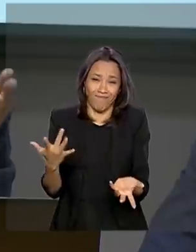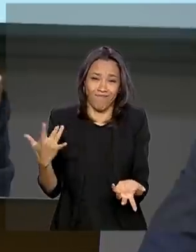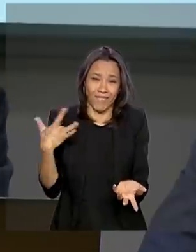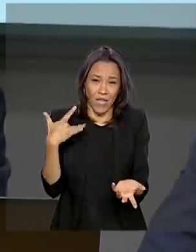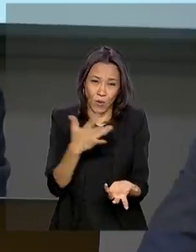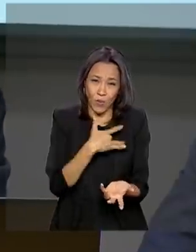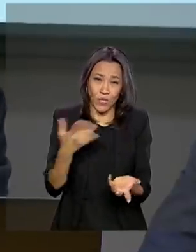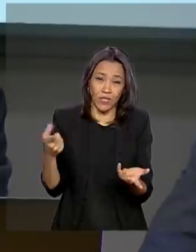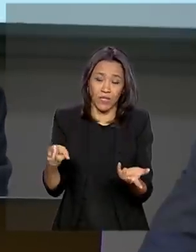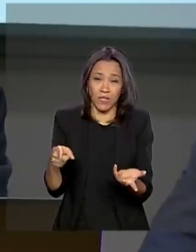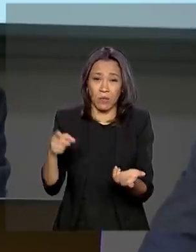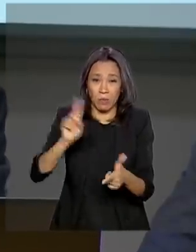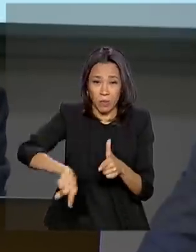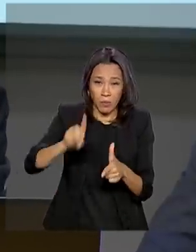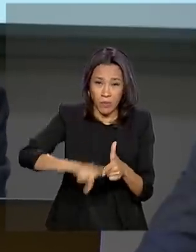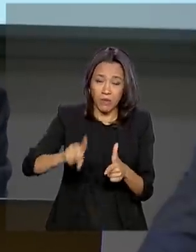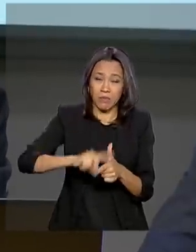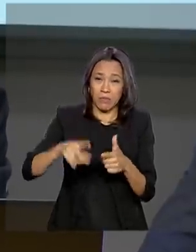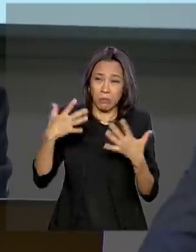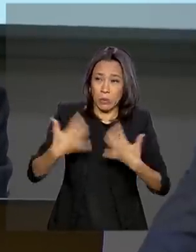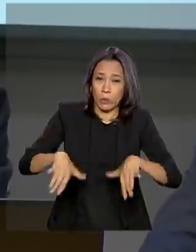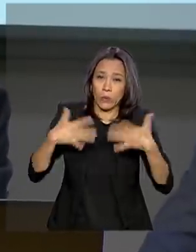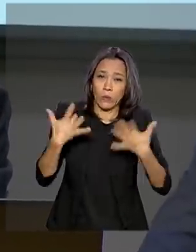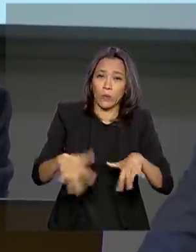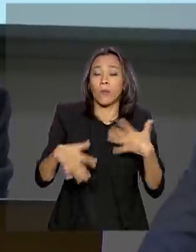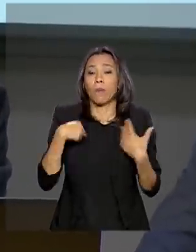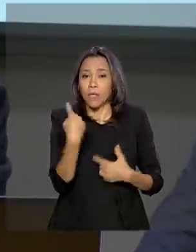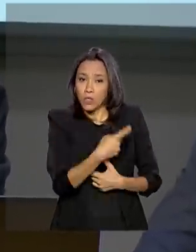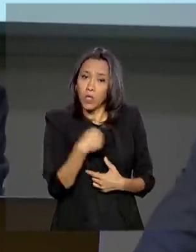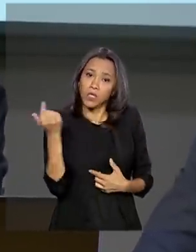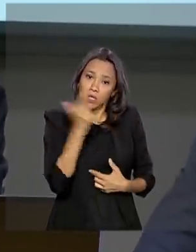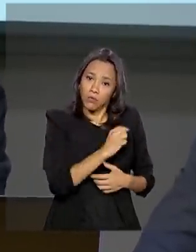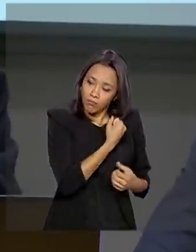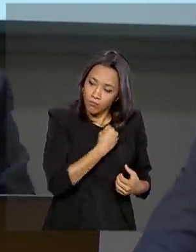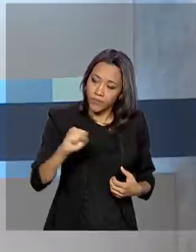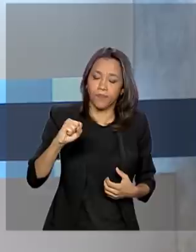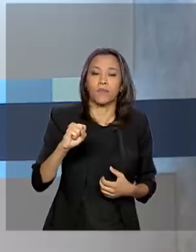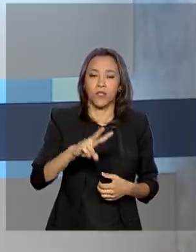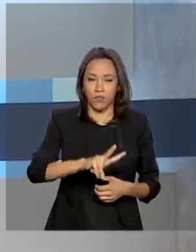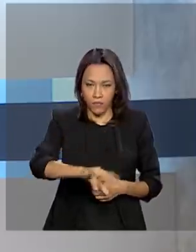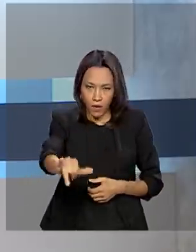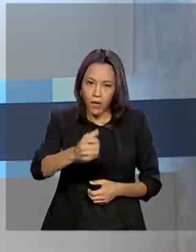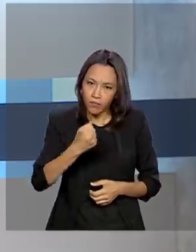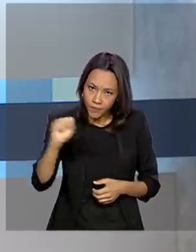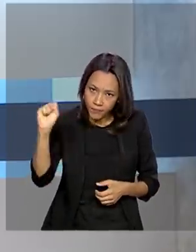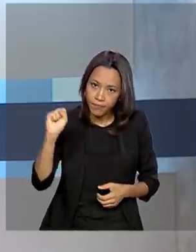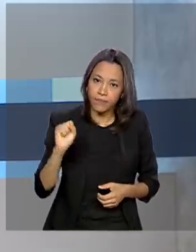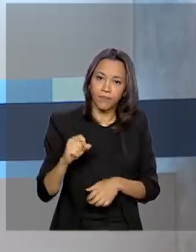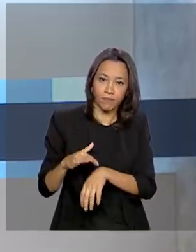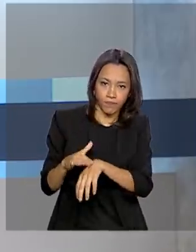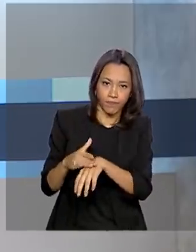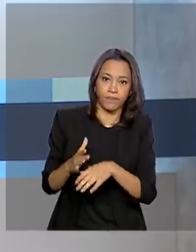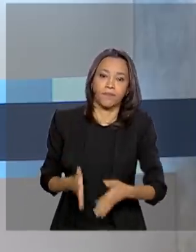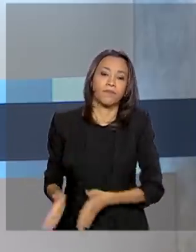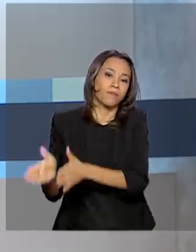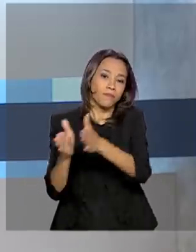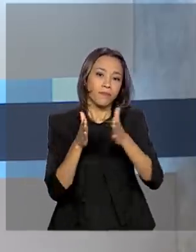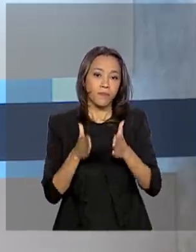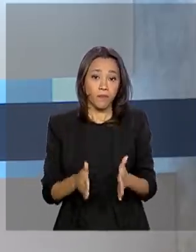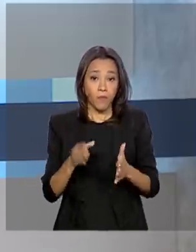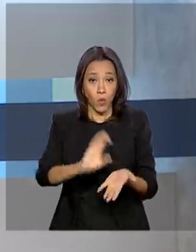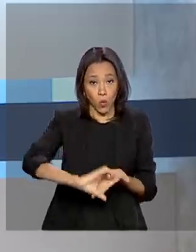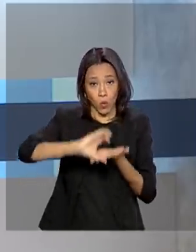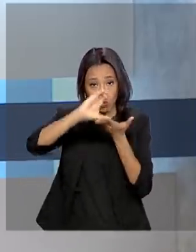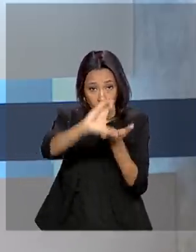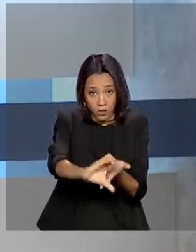muito maior, só que nós temos capacidade de reagir e vamos reagir. E o Conselho Monetário Nacional decidiu